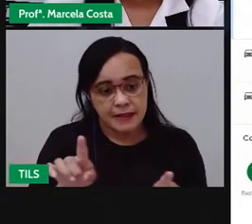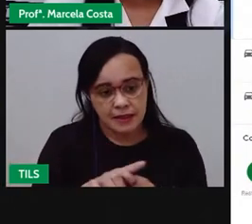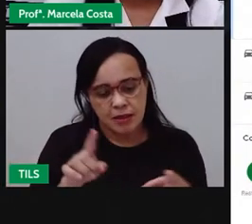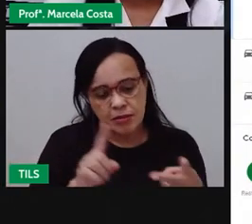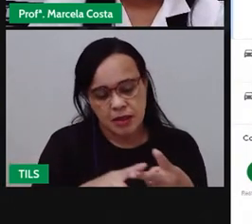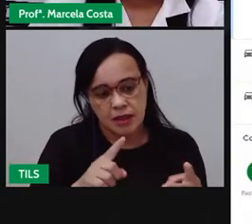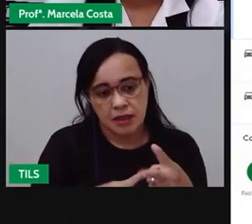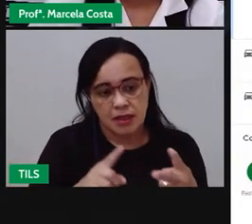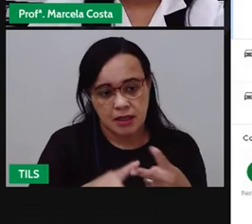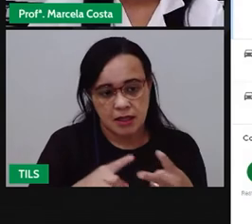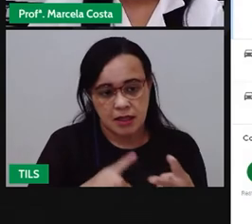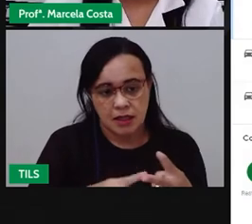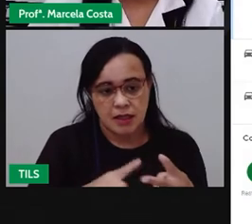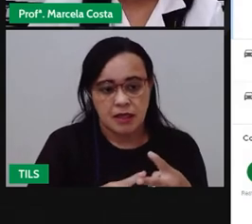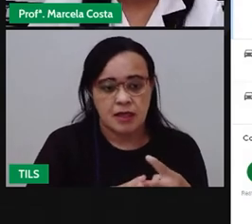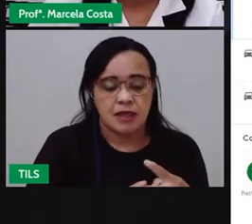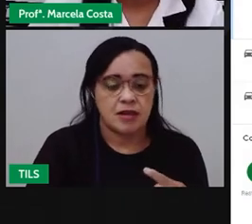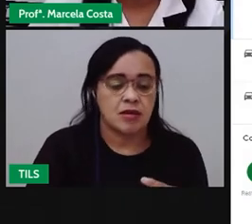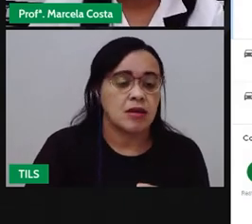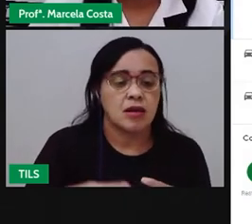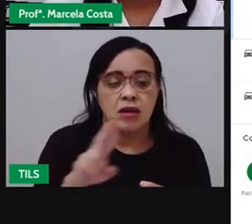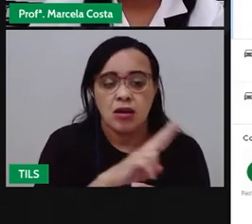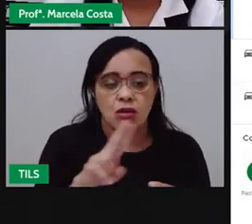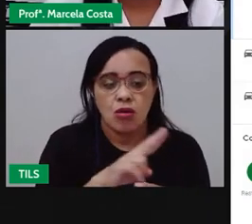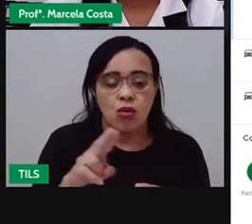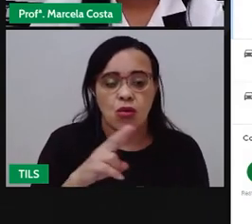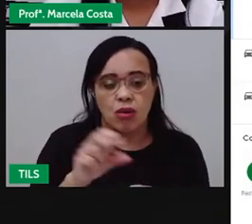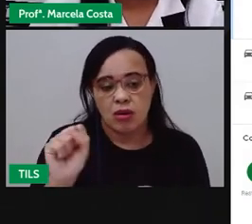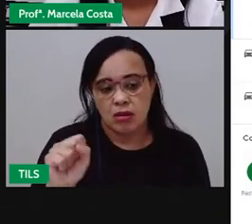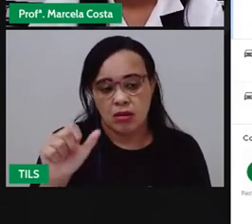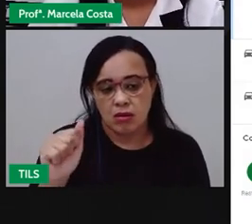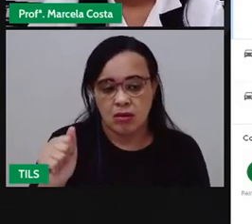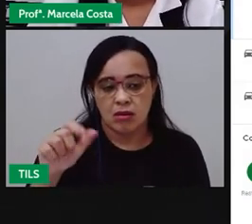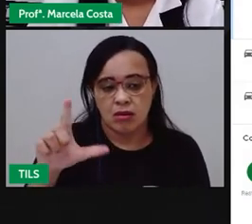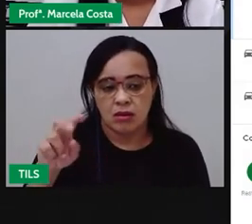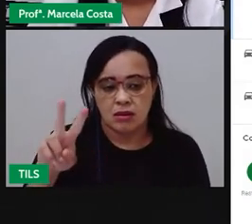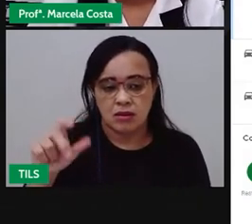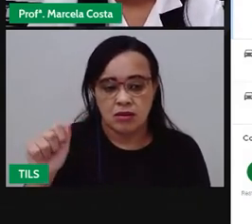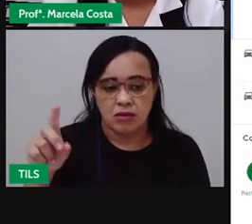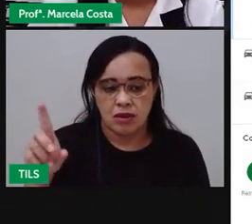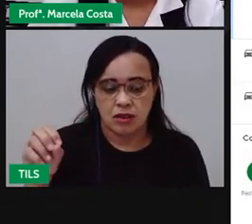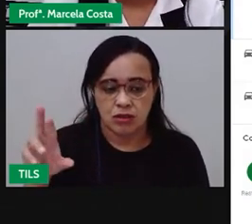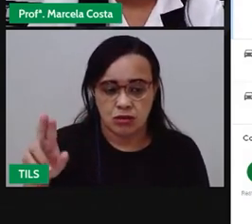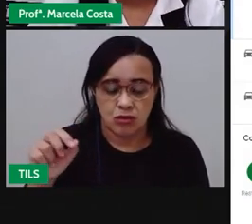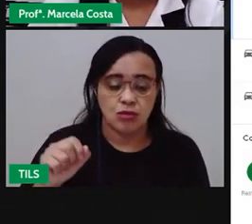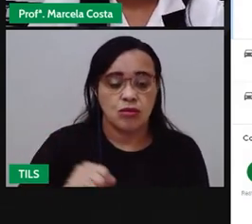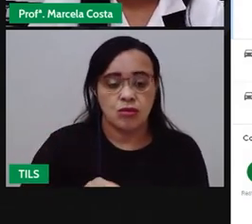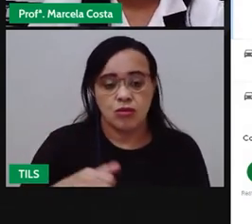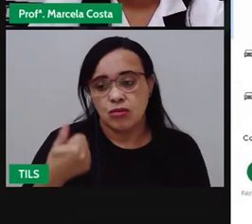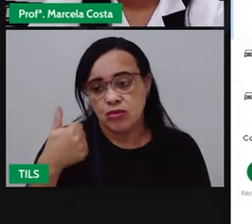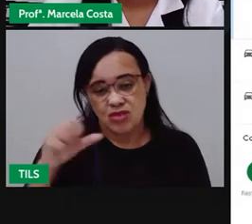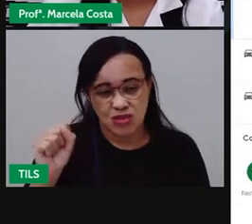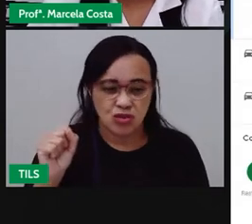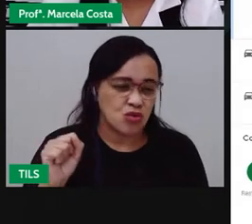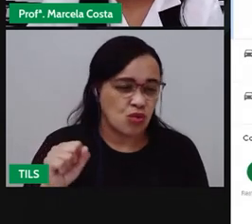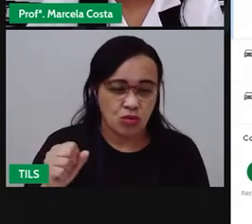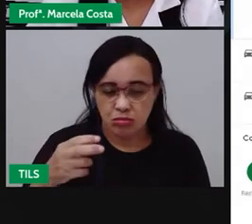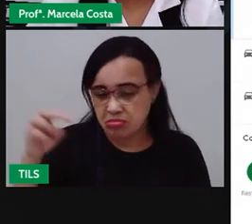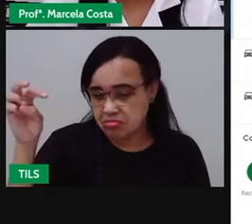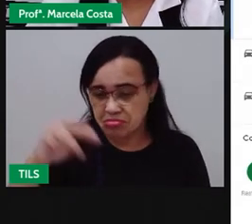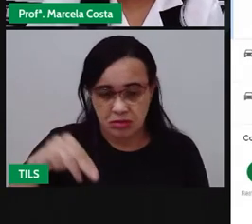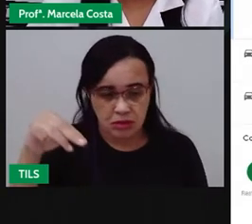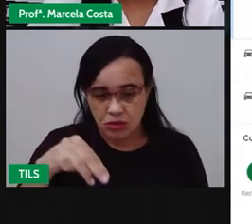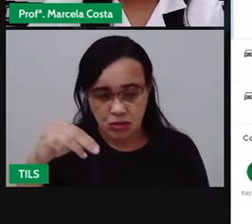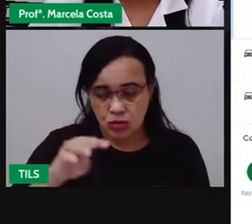do Salvador, que vai dar 19 minutos de distância. 8,5 E